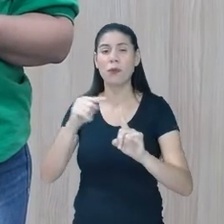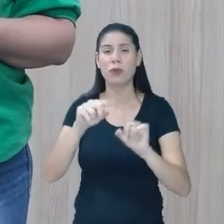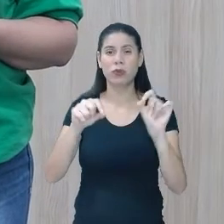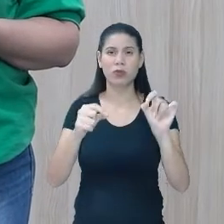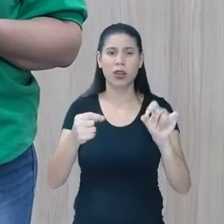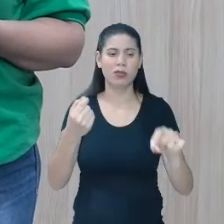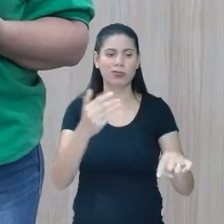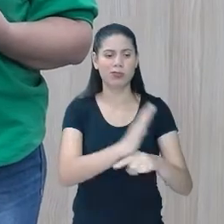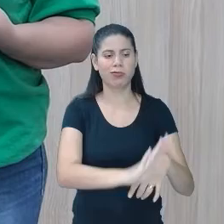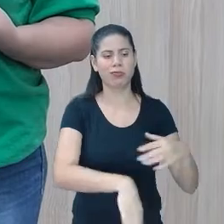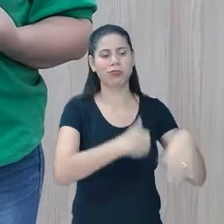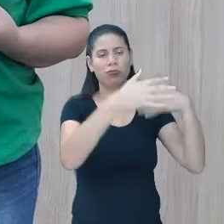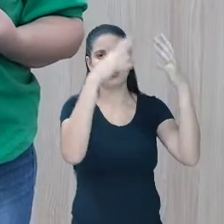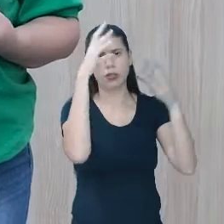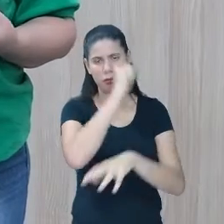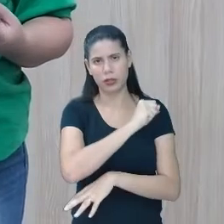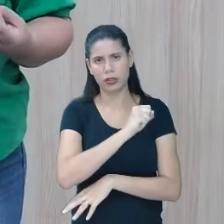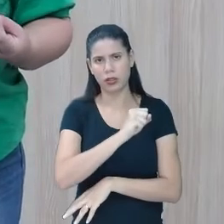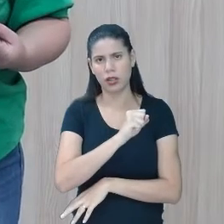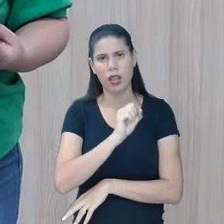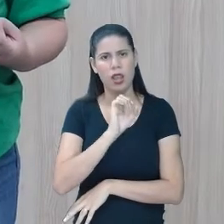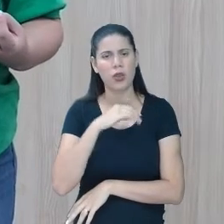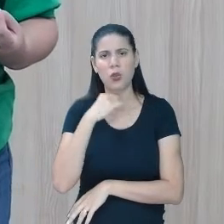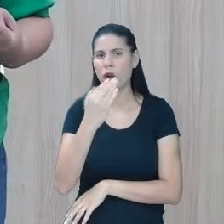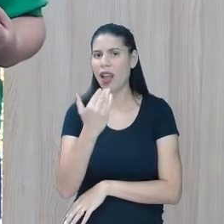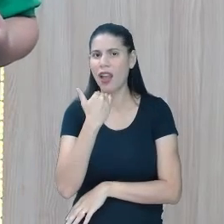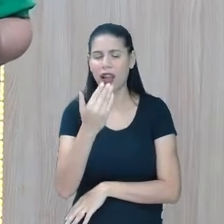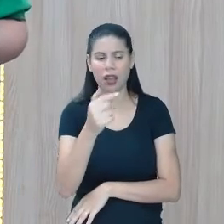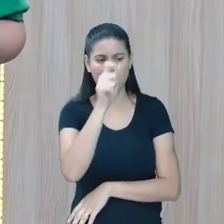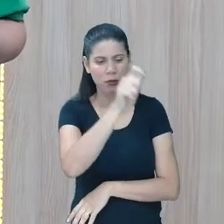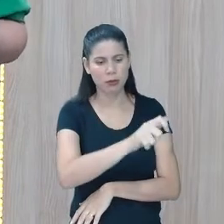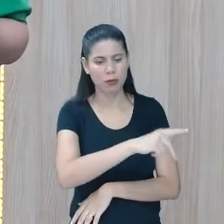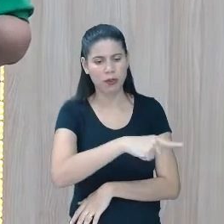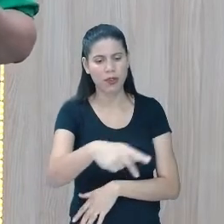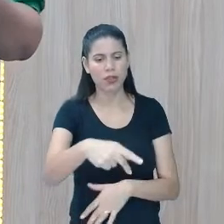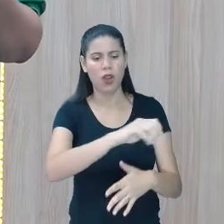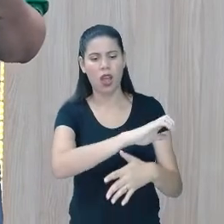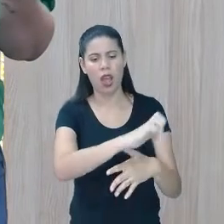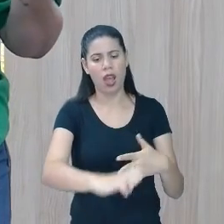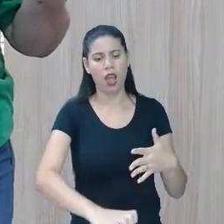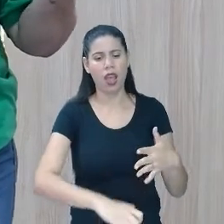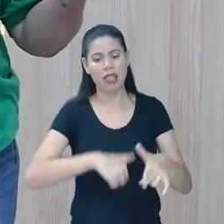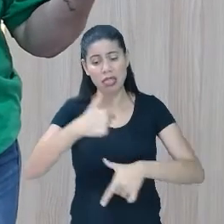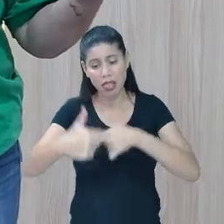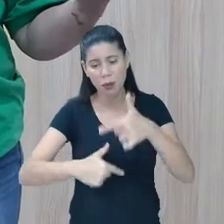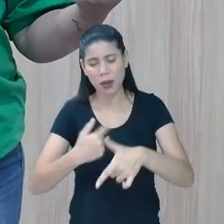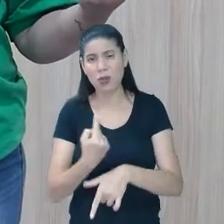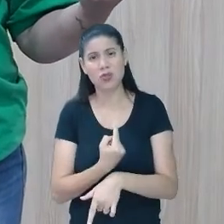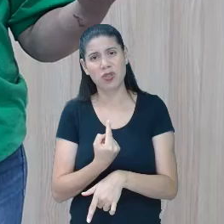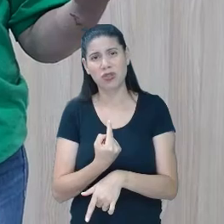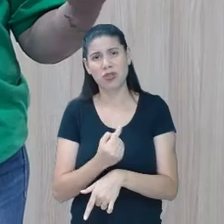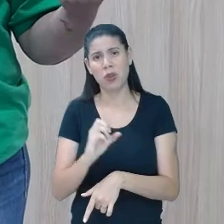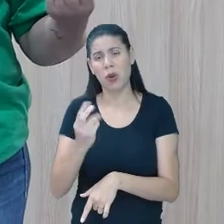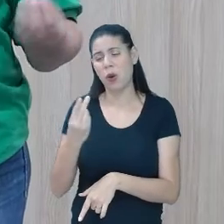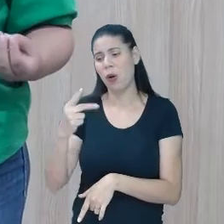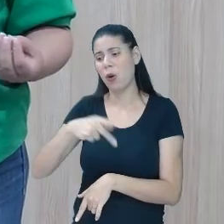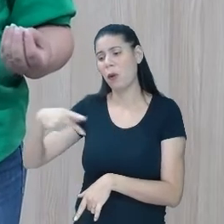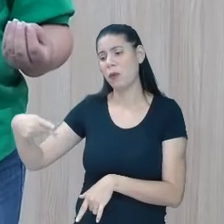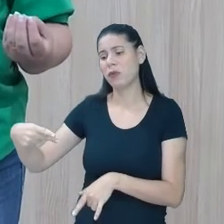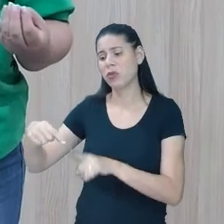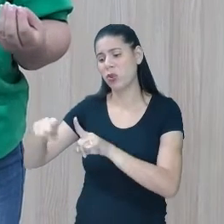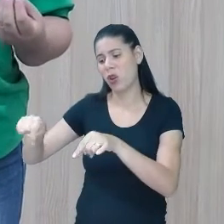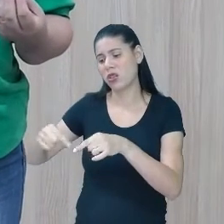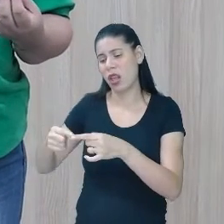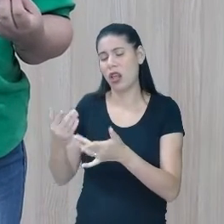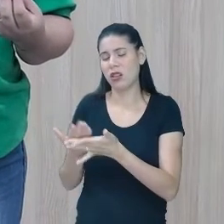Não adianta o professor do AE fazer o trabalho dele na sala de recurso. Não adianta só o professor da sala regular